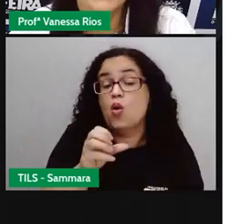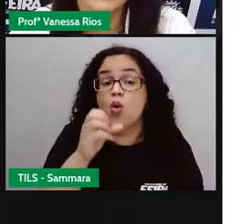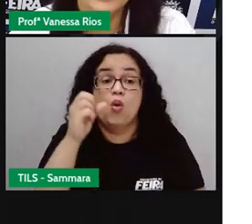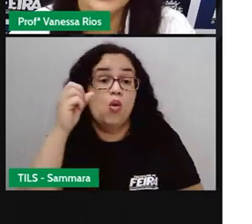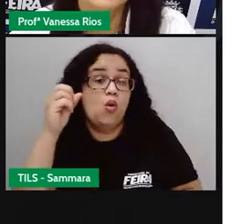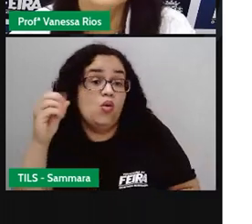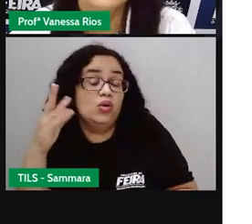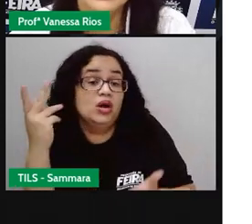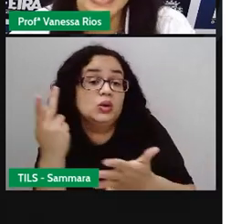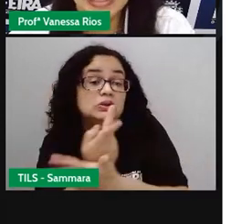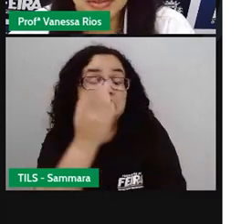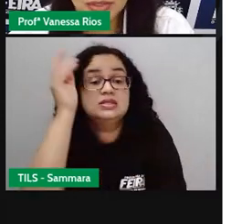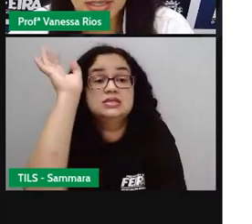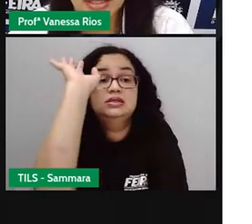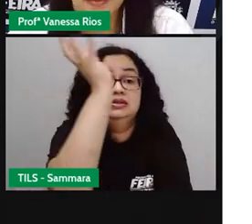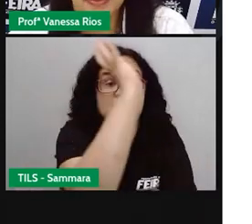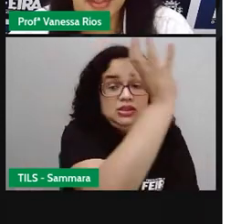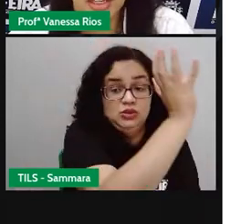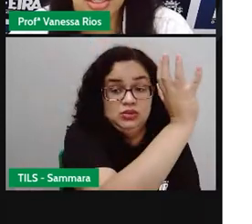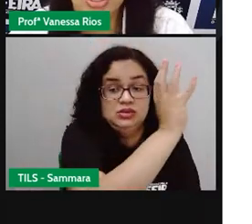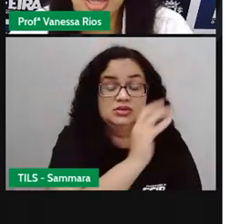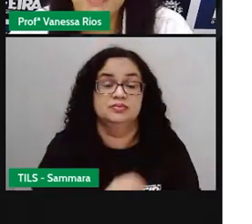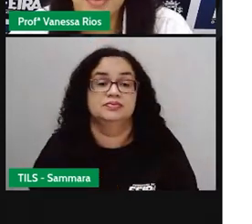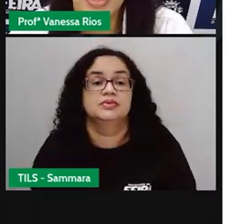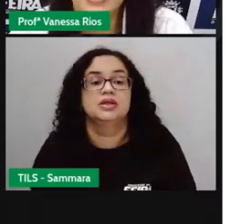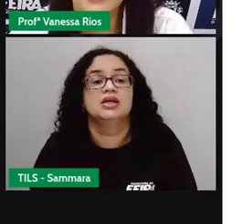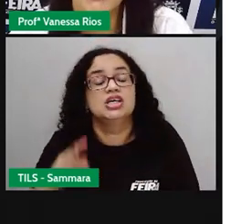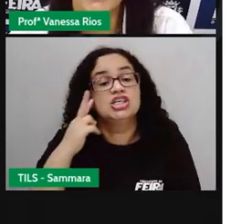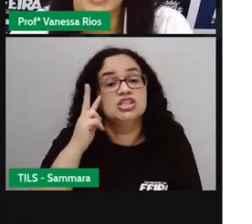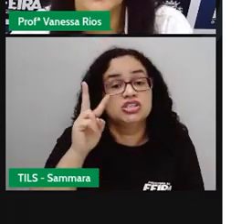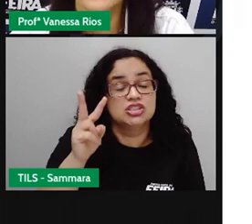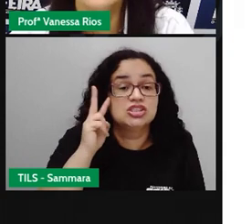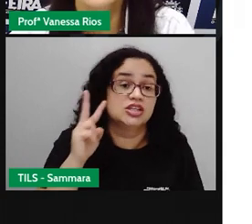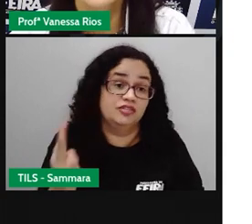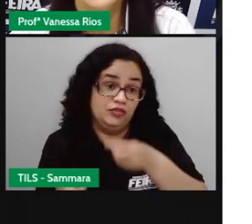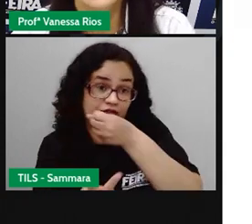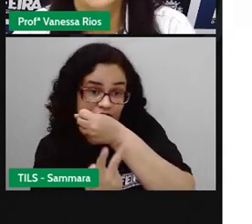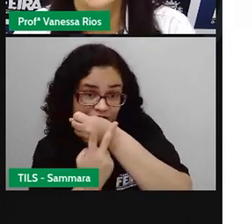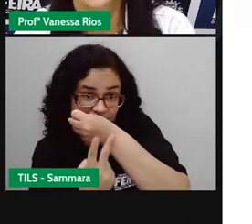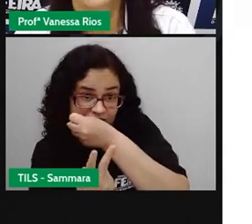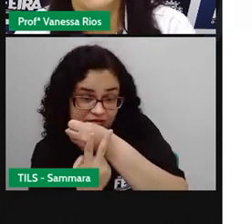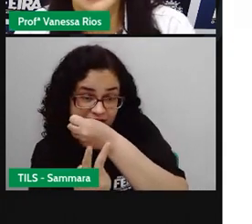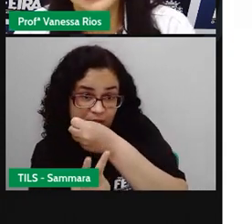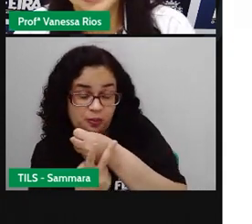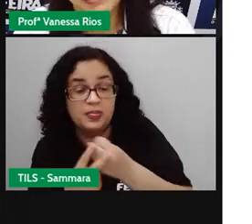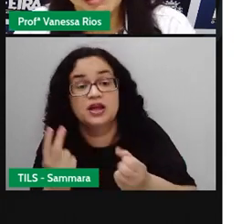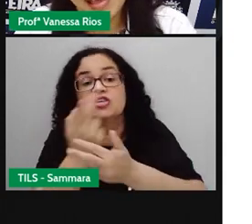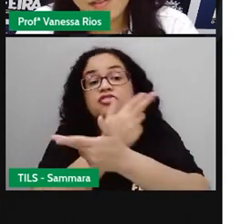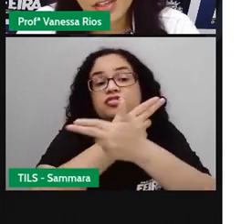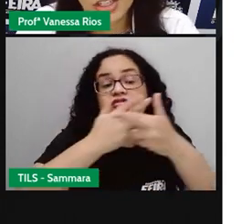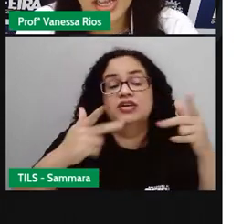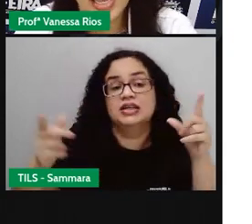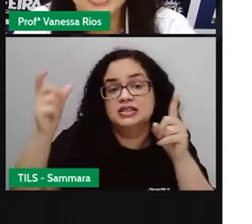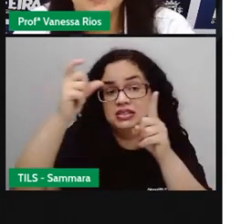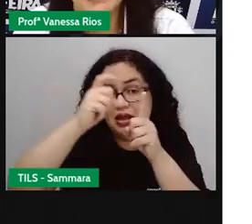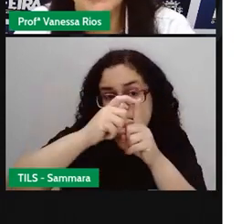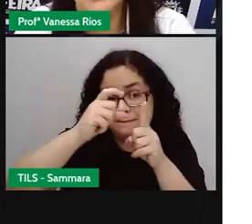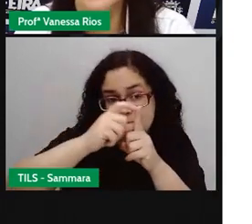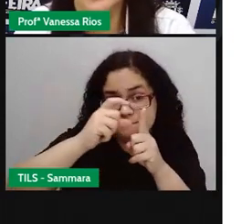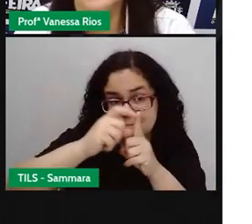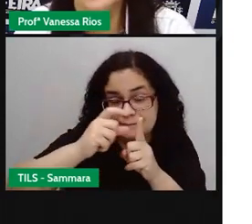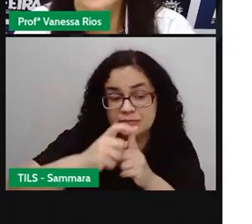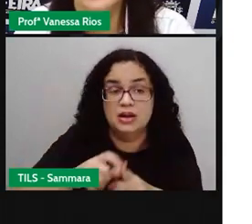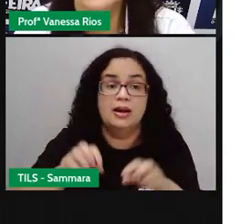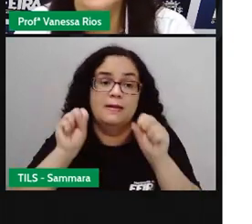ou fenômeno da natureza. A gente já viu aí que verbo, ele abrange várias palavras, né? As